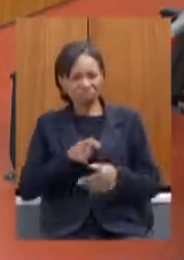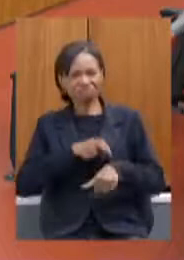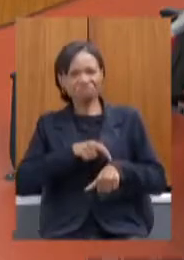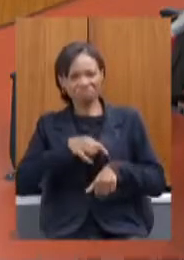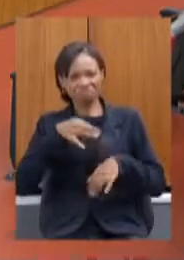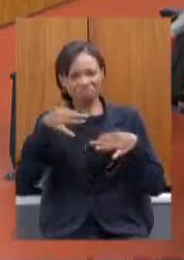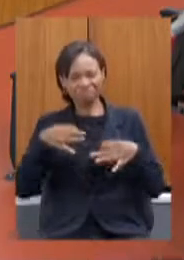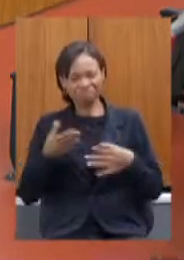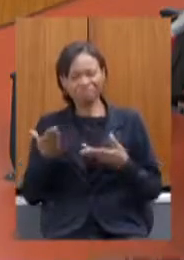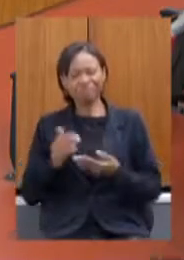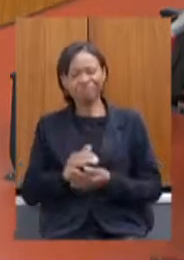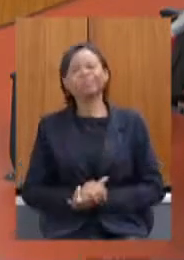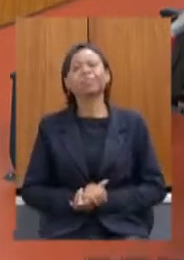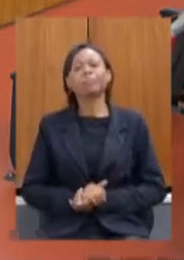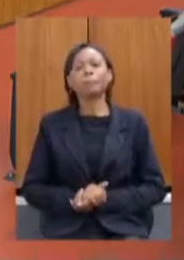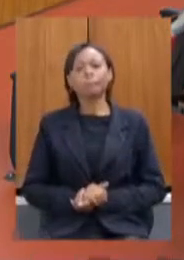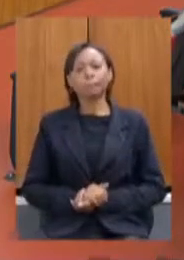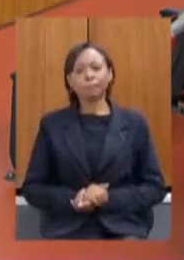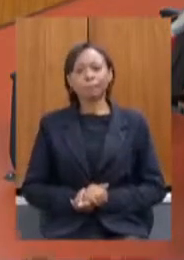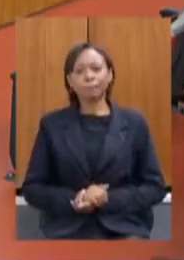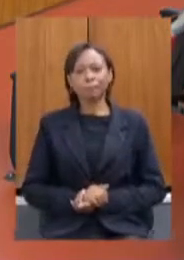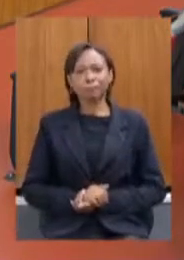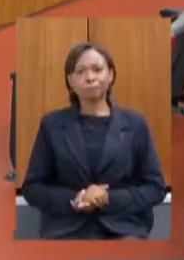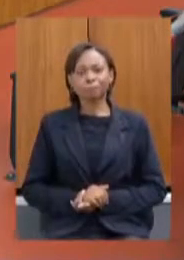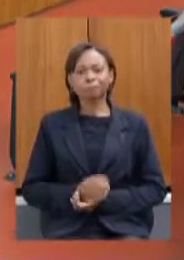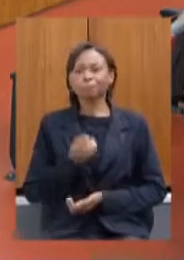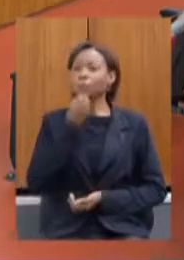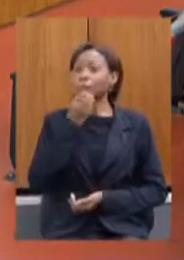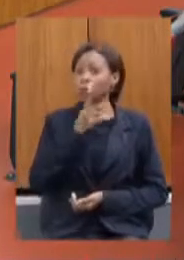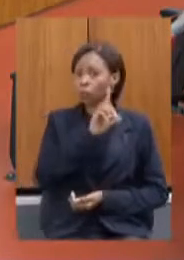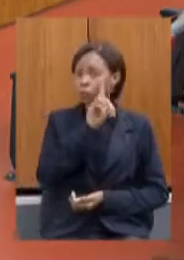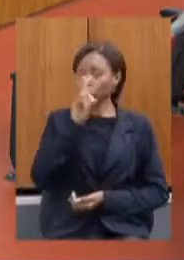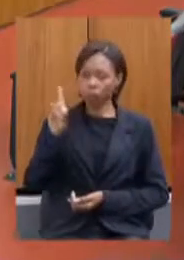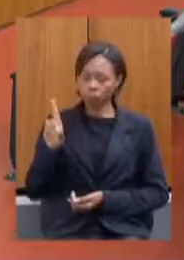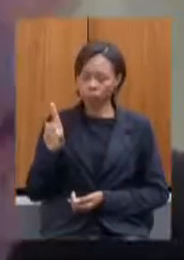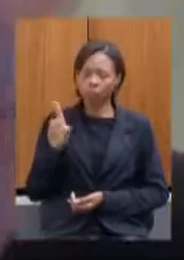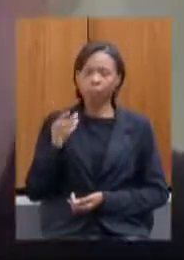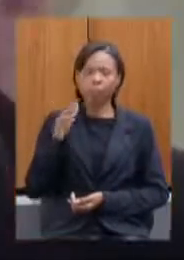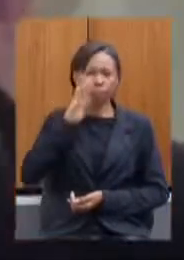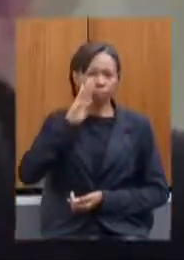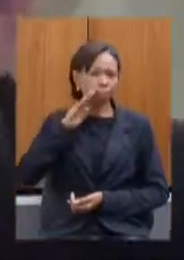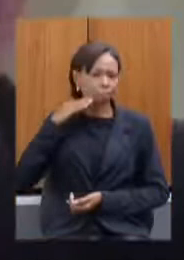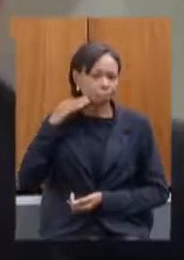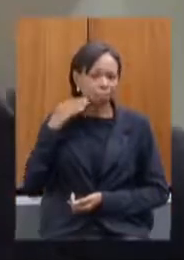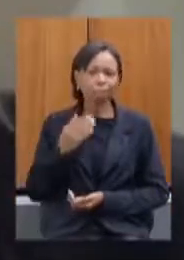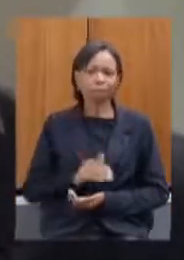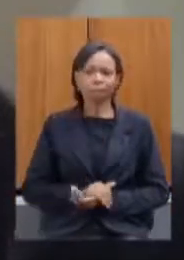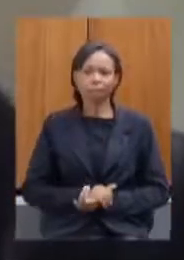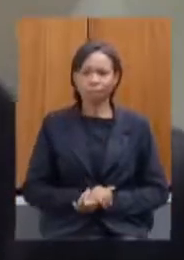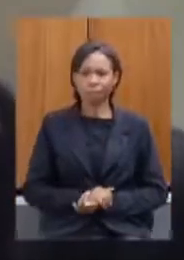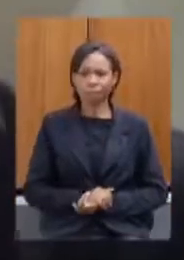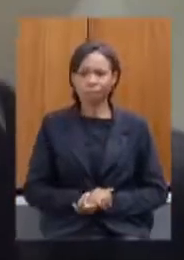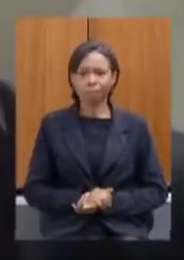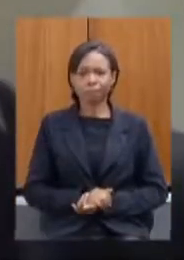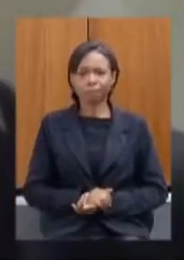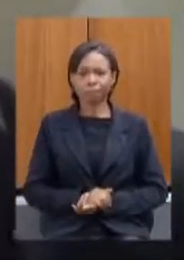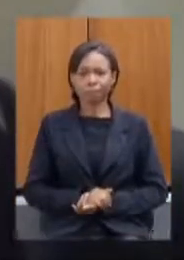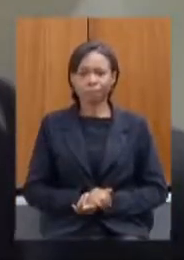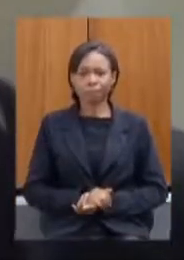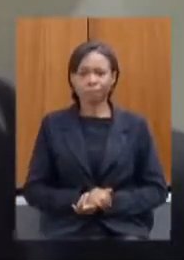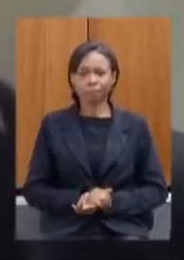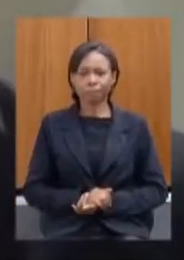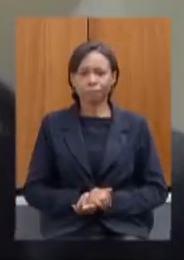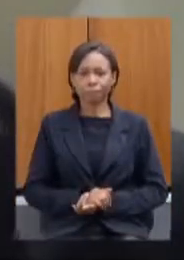secretário bom dia deputada Beatriz Serqueira com relação